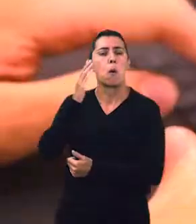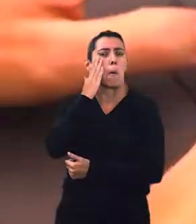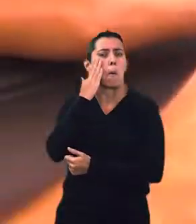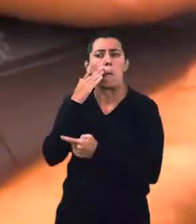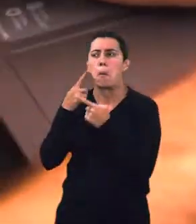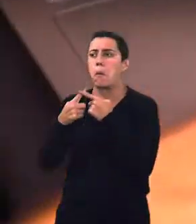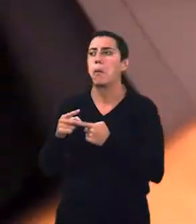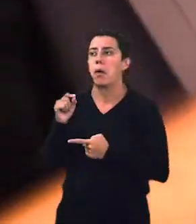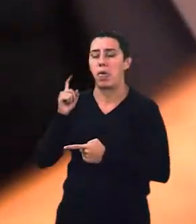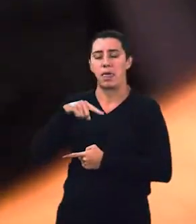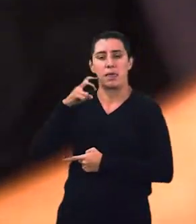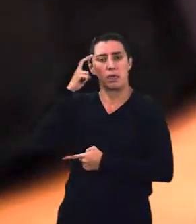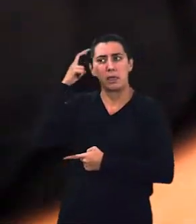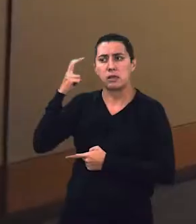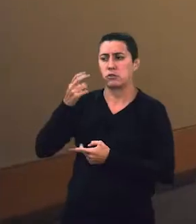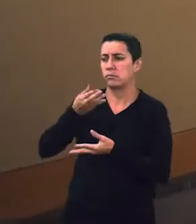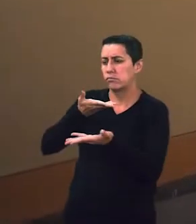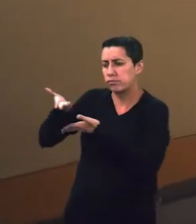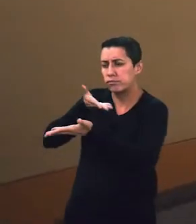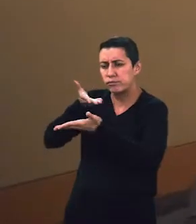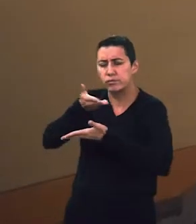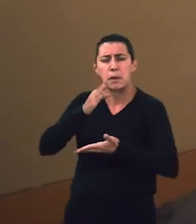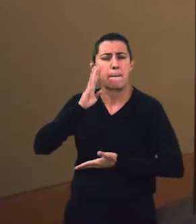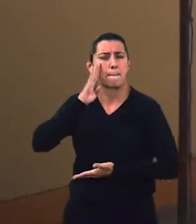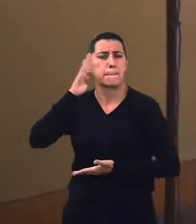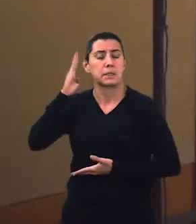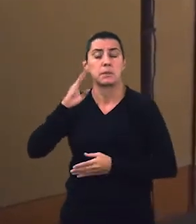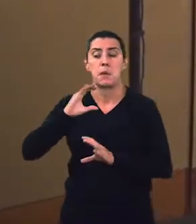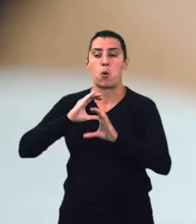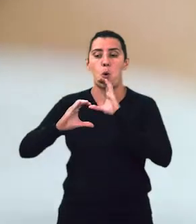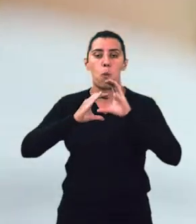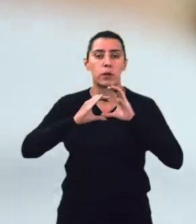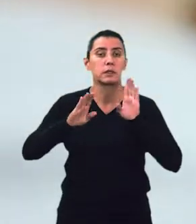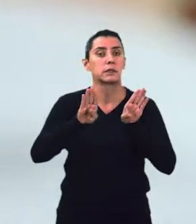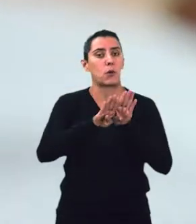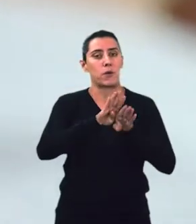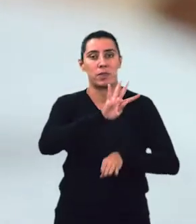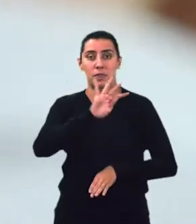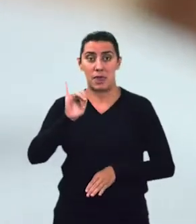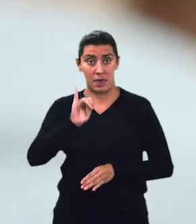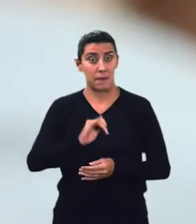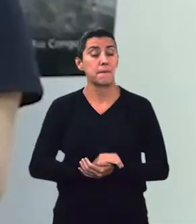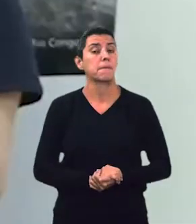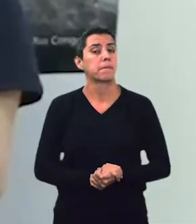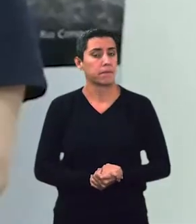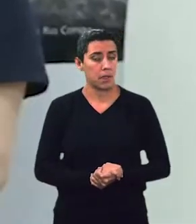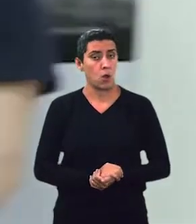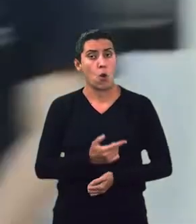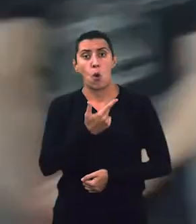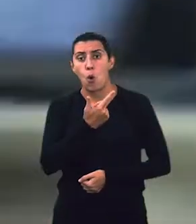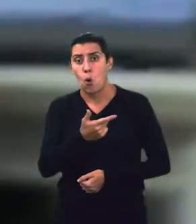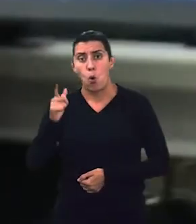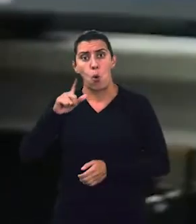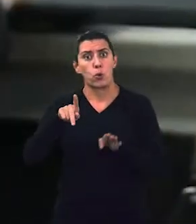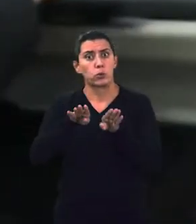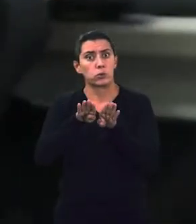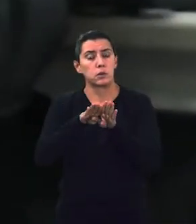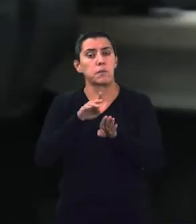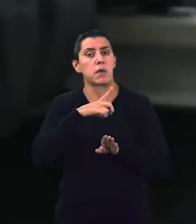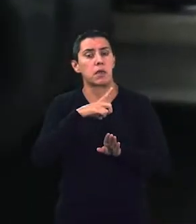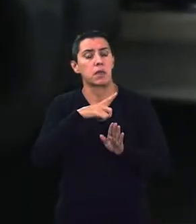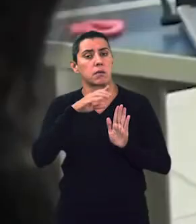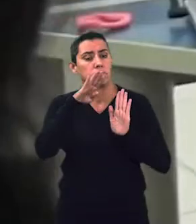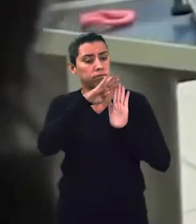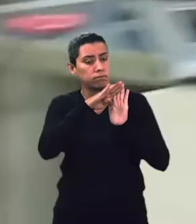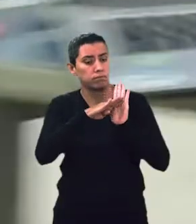estudantes na área de tecnologia da informação e comunicação. Outra importante iniciativa junto aos jovens talentos